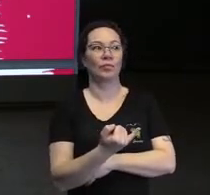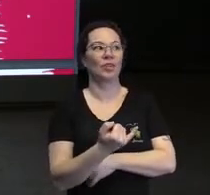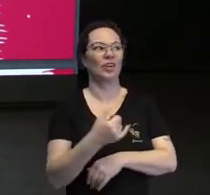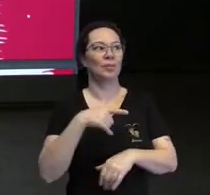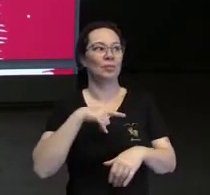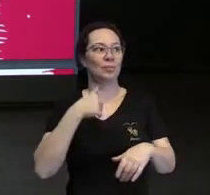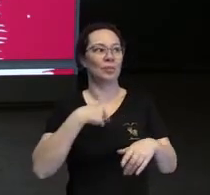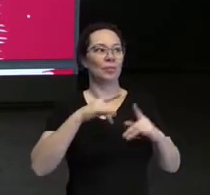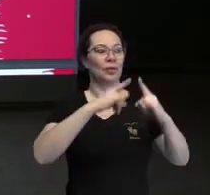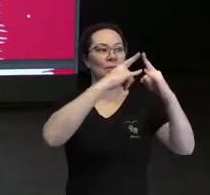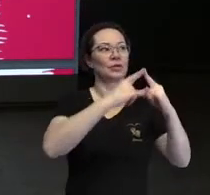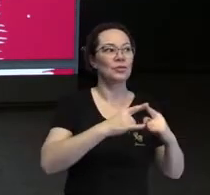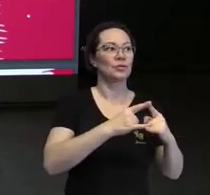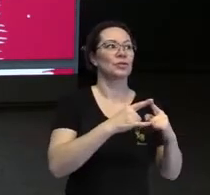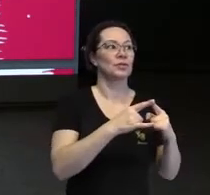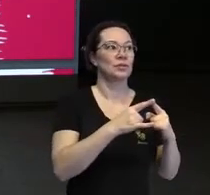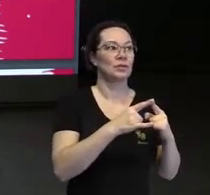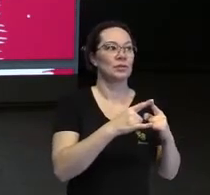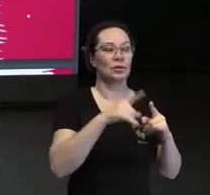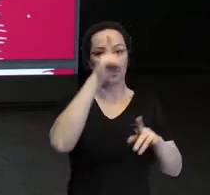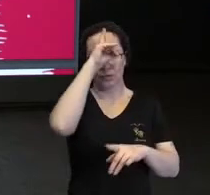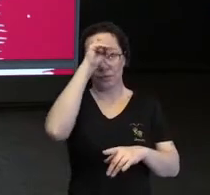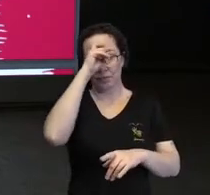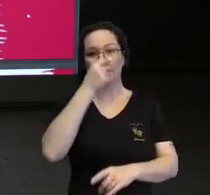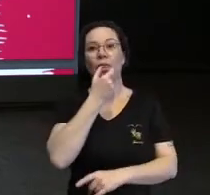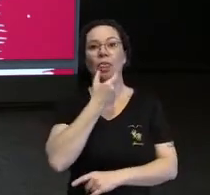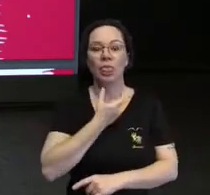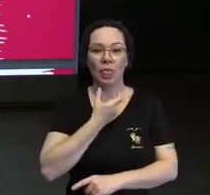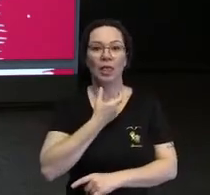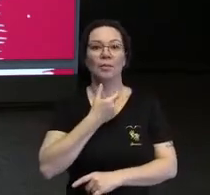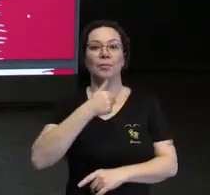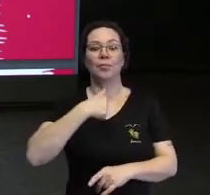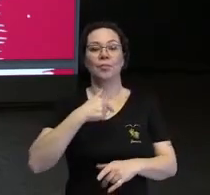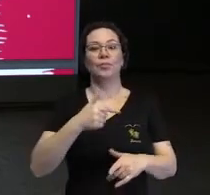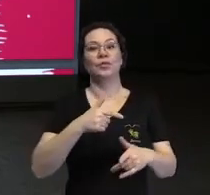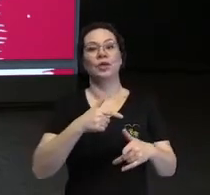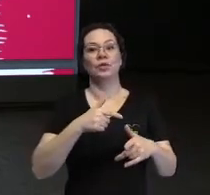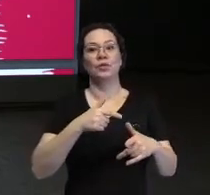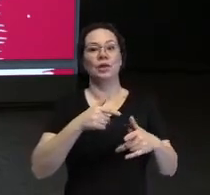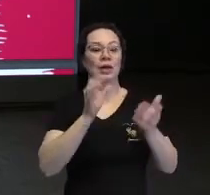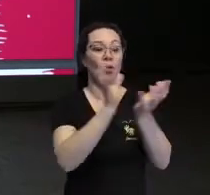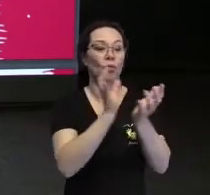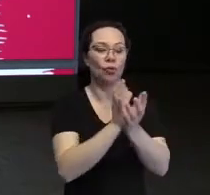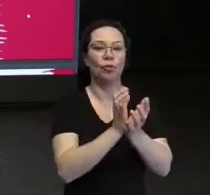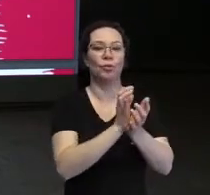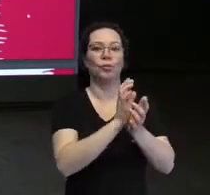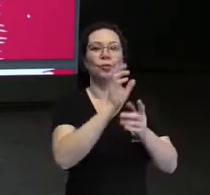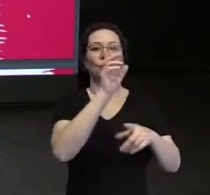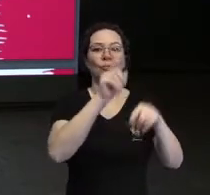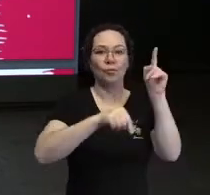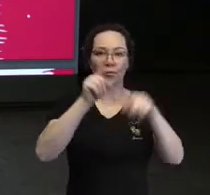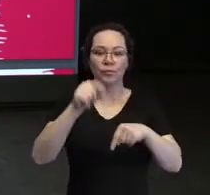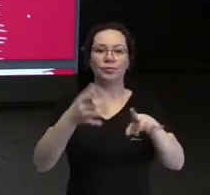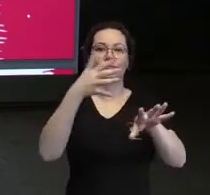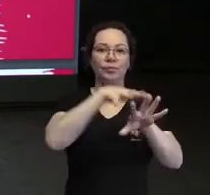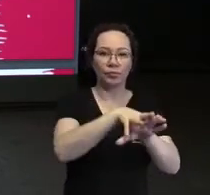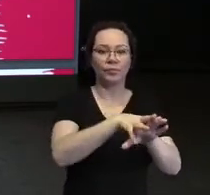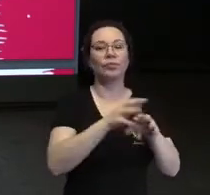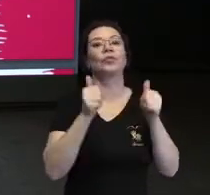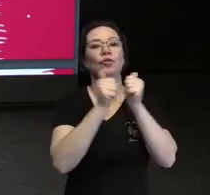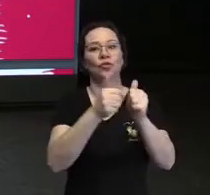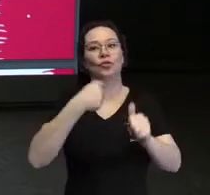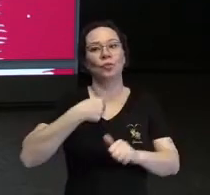instituição, Hospital Albert Einstein, pelo meu comitê de diversidade e inclusão, a Priscila que está aqui